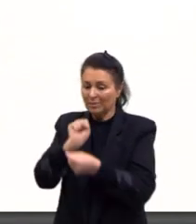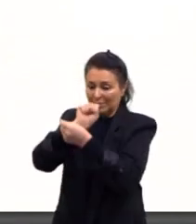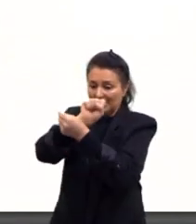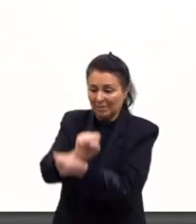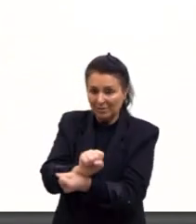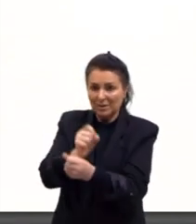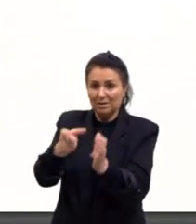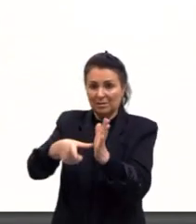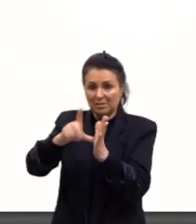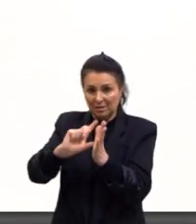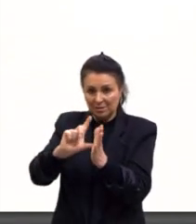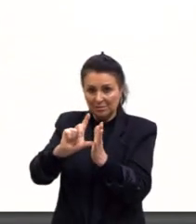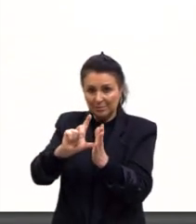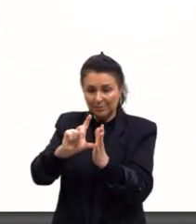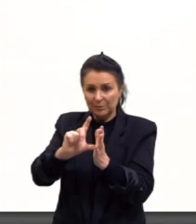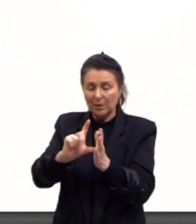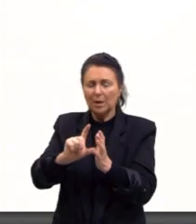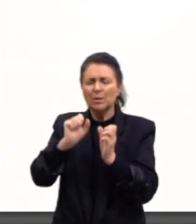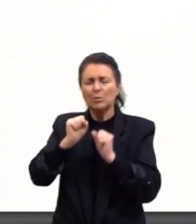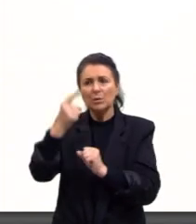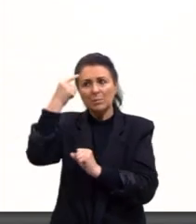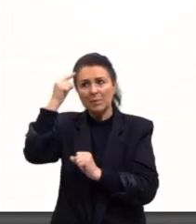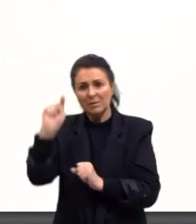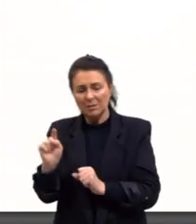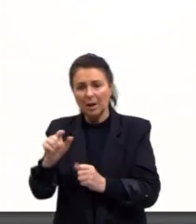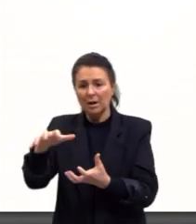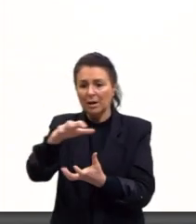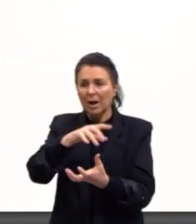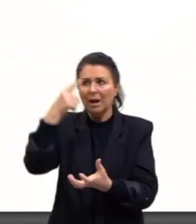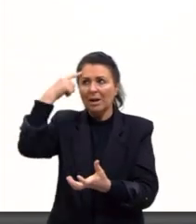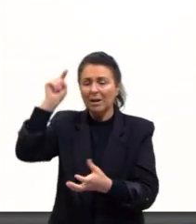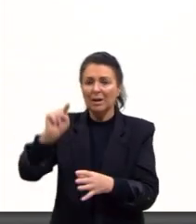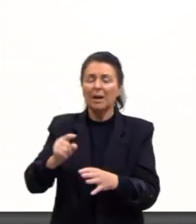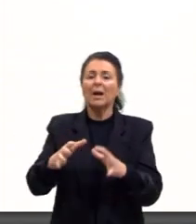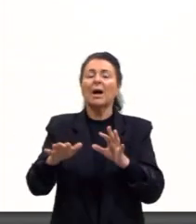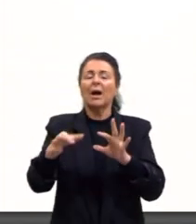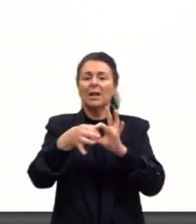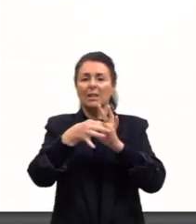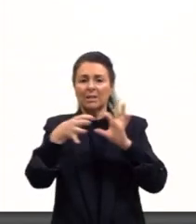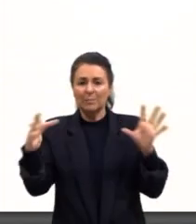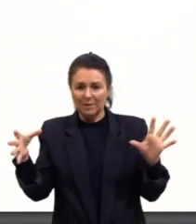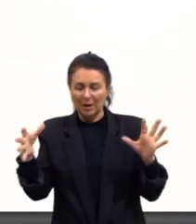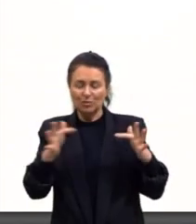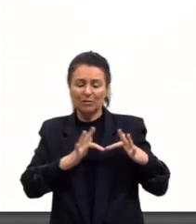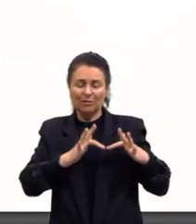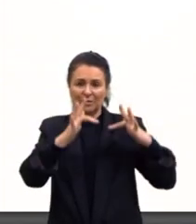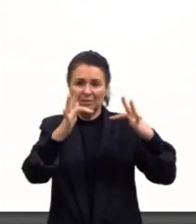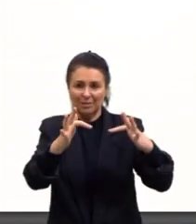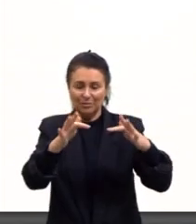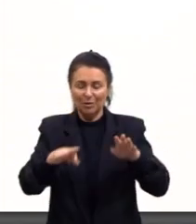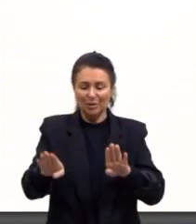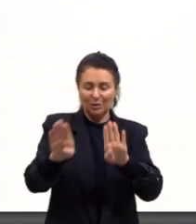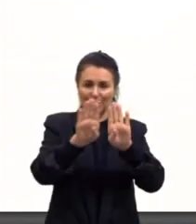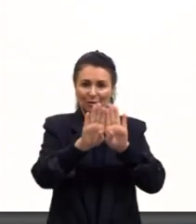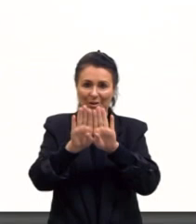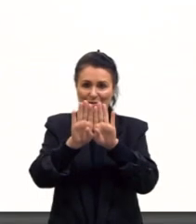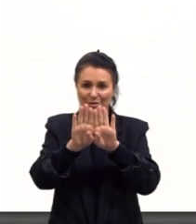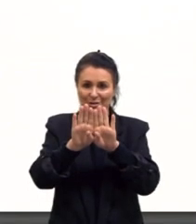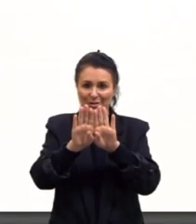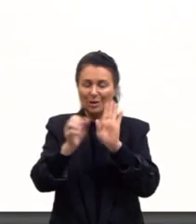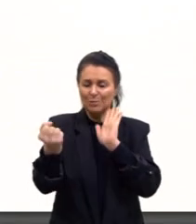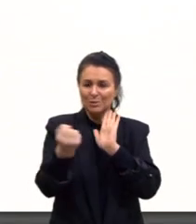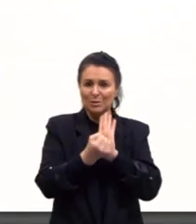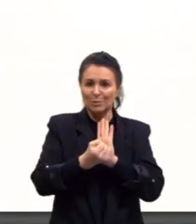E a gente pode pensar esses ideais da Revolução Francesa, liberdade, igualdade, fraternidade. Esses ideais,